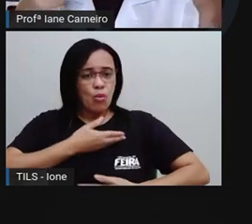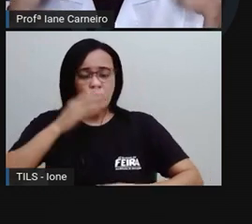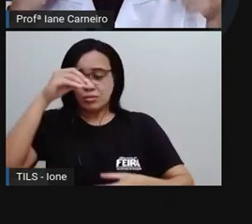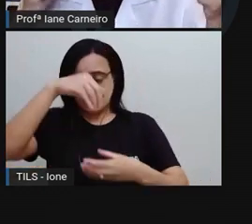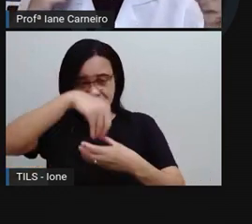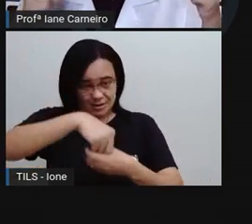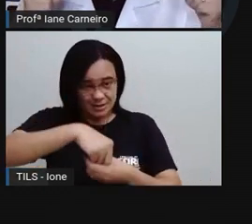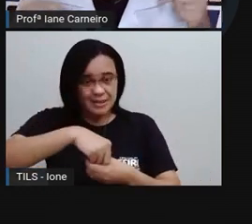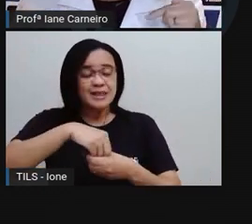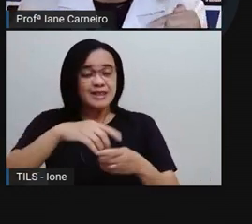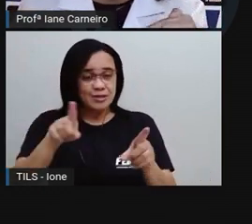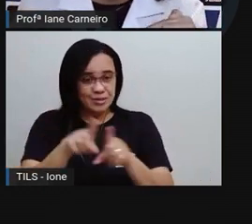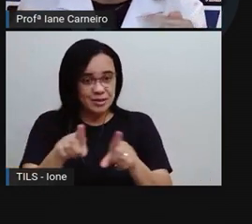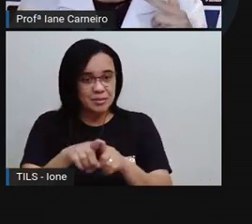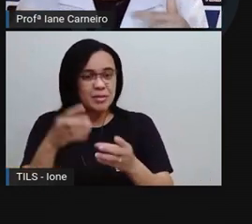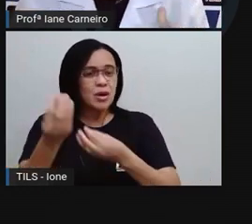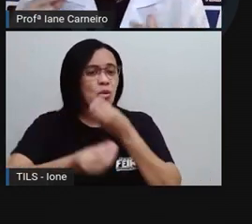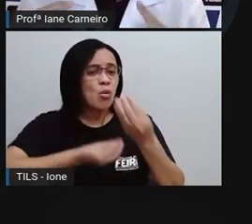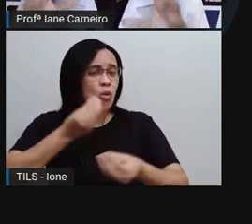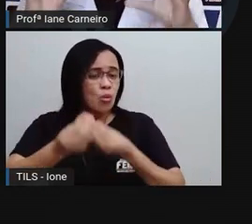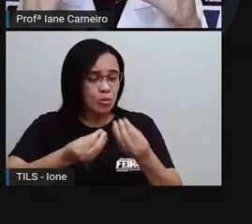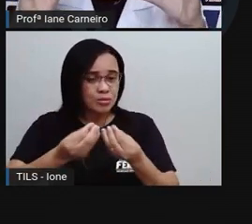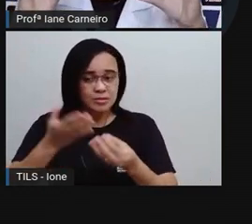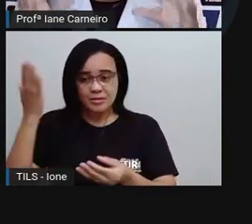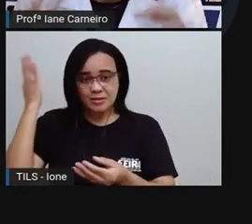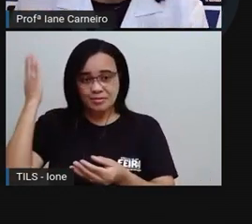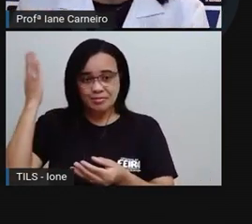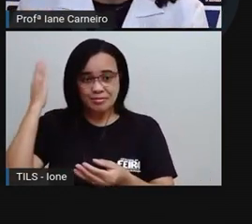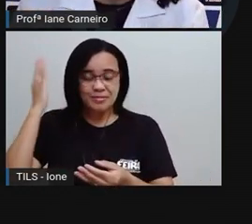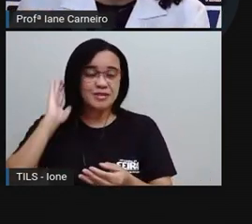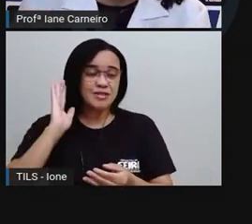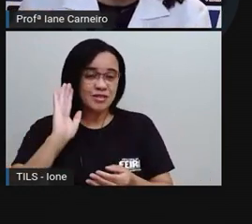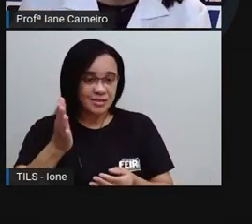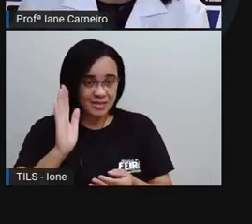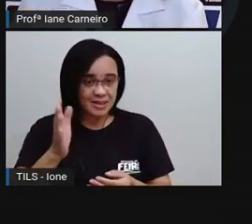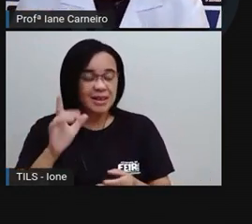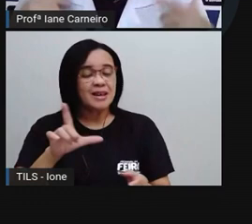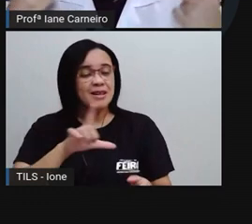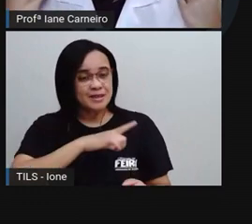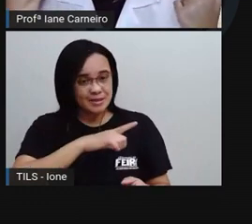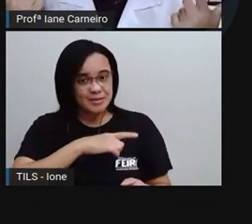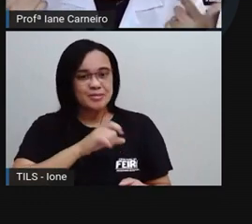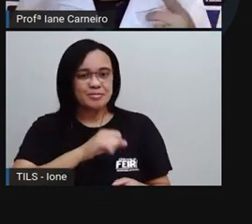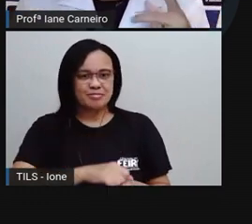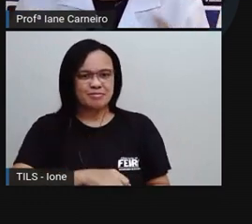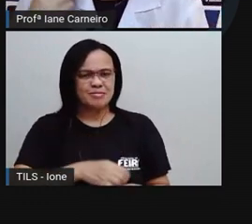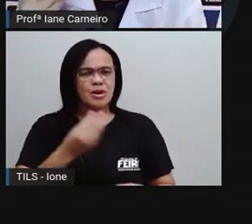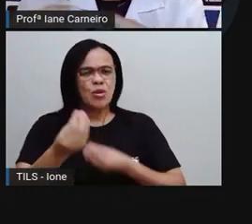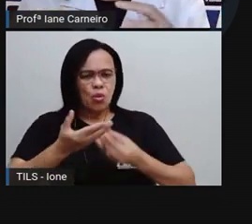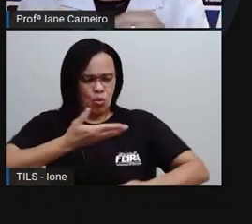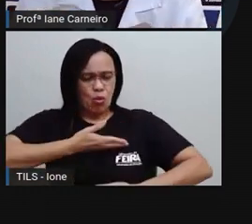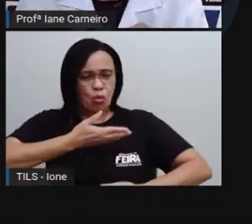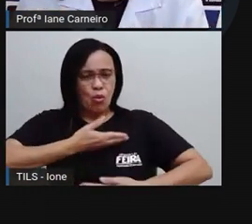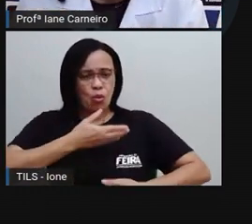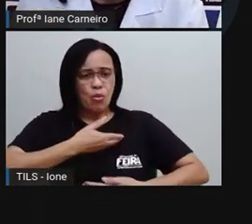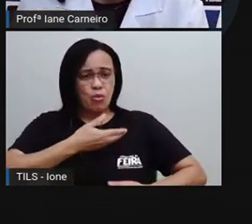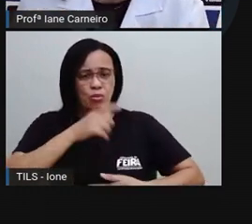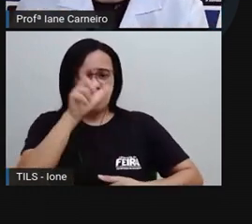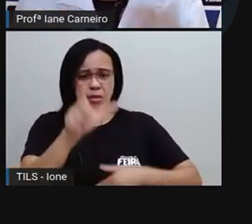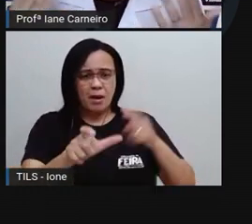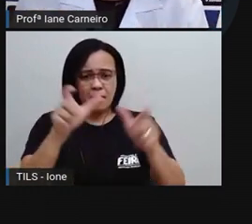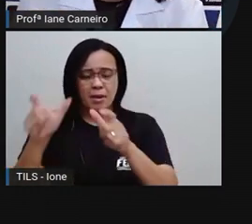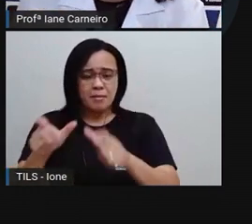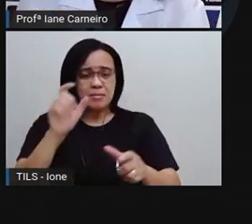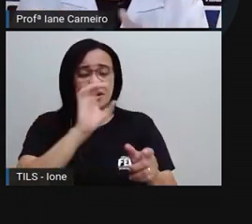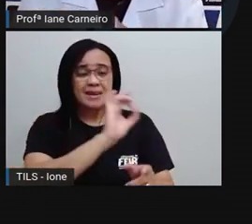Lembra que nas aulas anteriores nós falamos das partes do nosso corpo, nós falamos também dos órgãos dos sentidos.